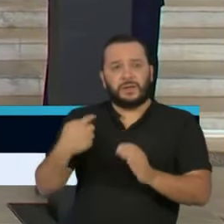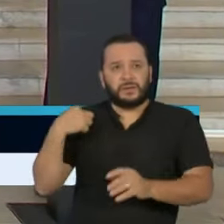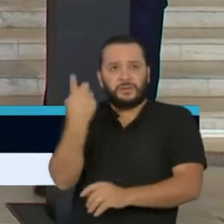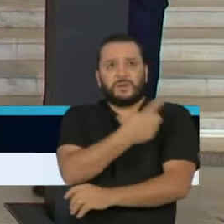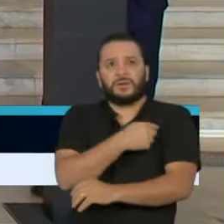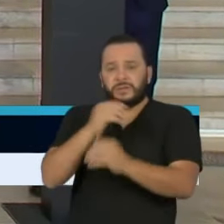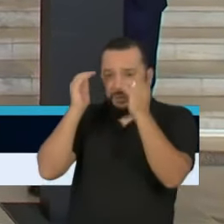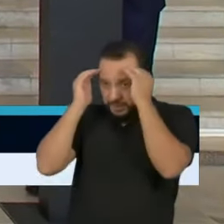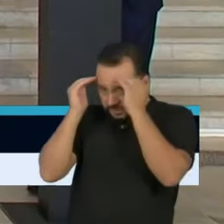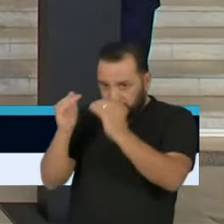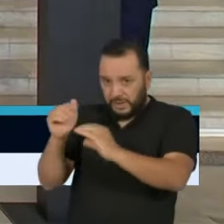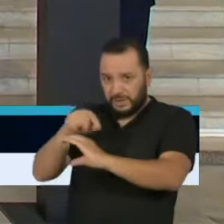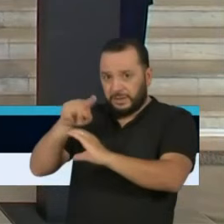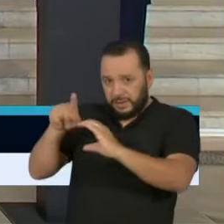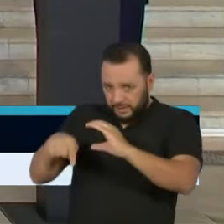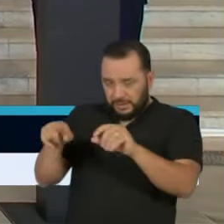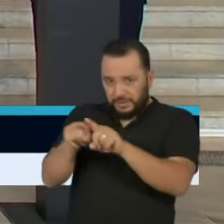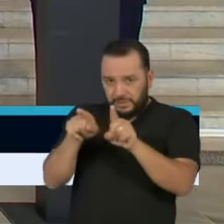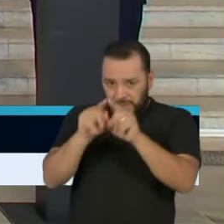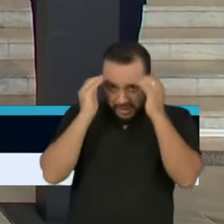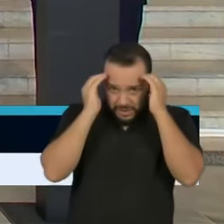o respeito pela medicina,